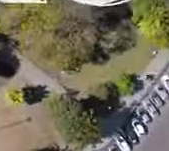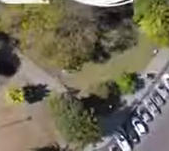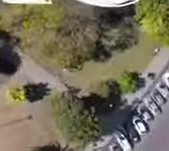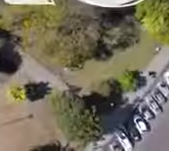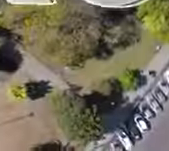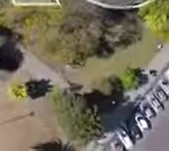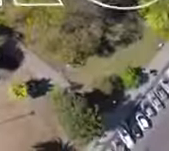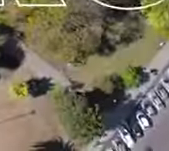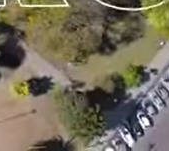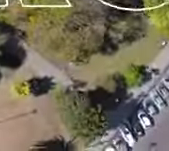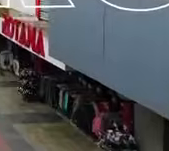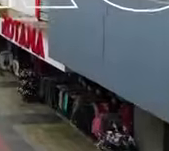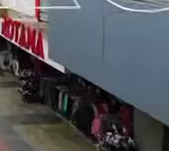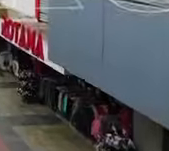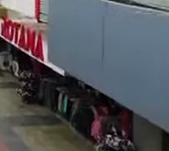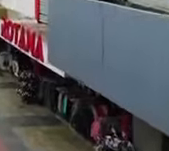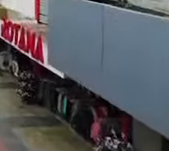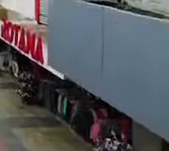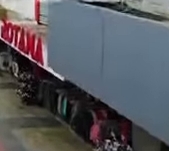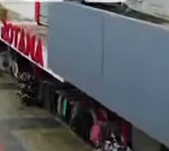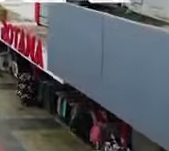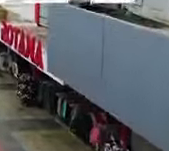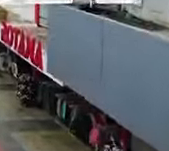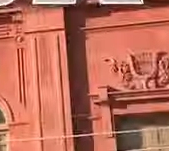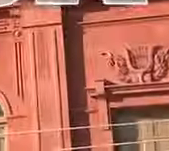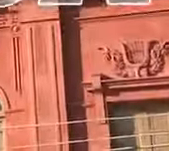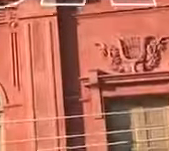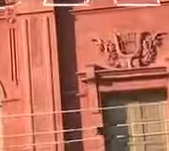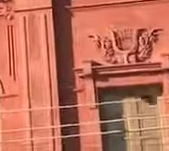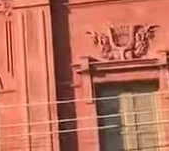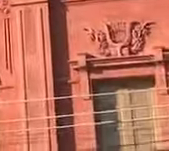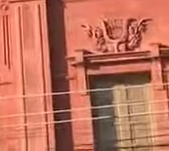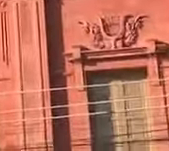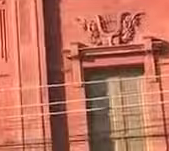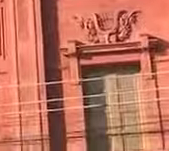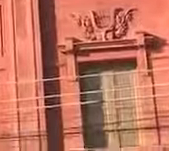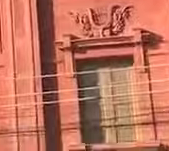futuro. Quem nome certo é Irajá.